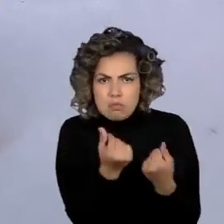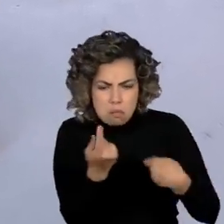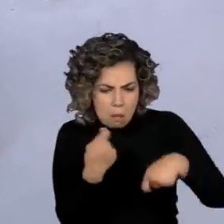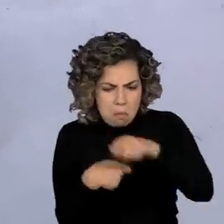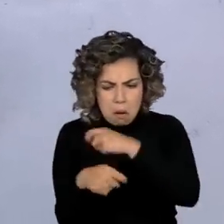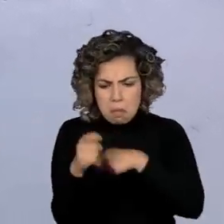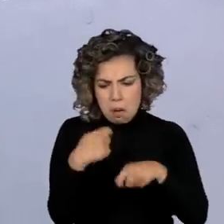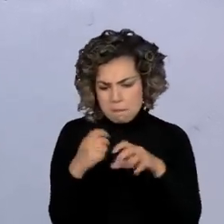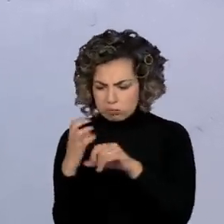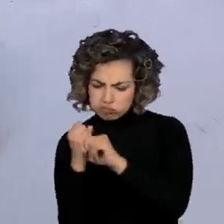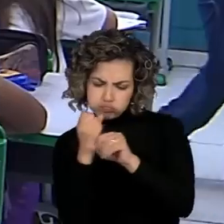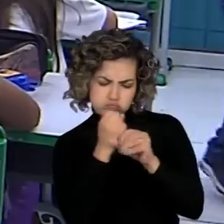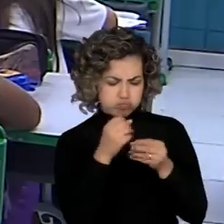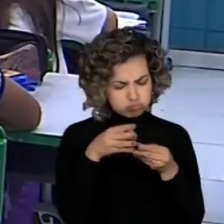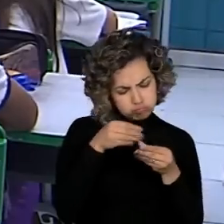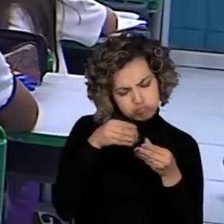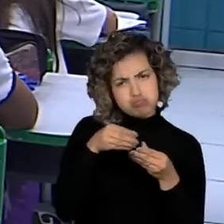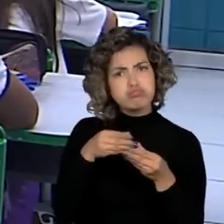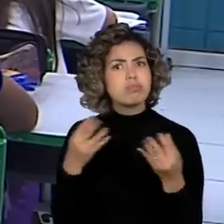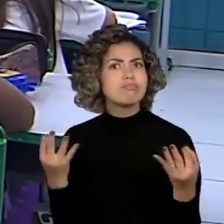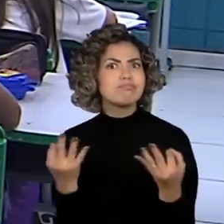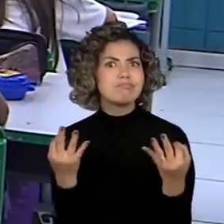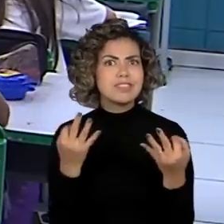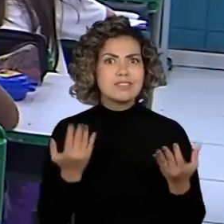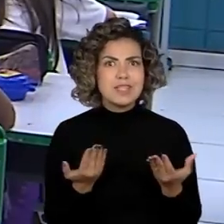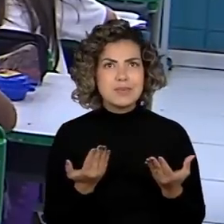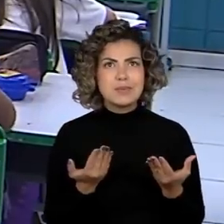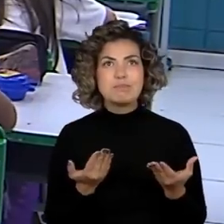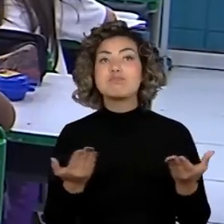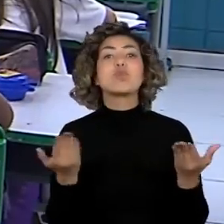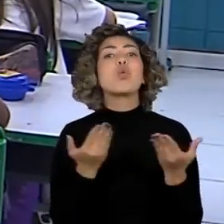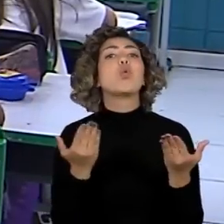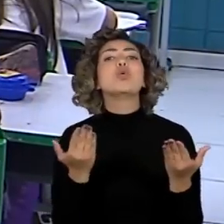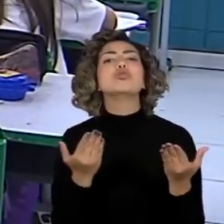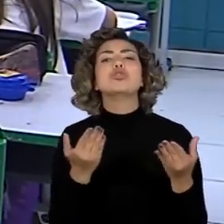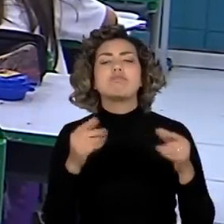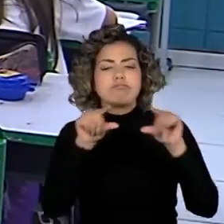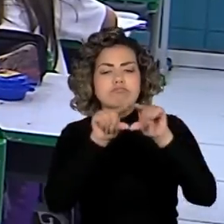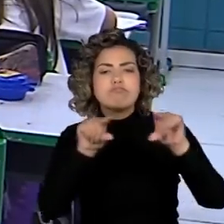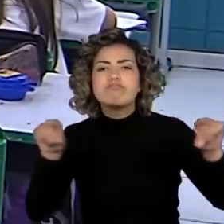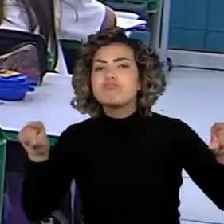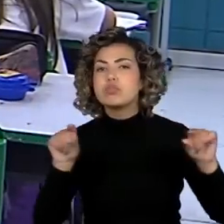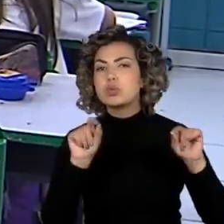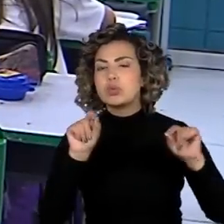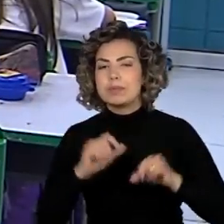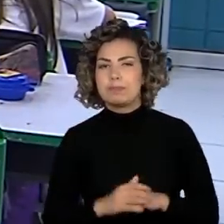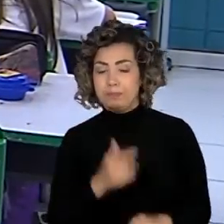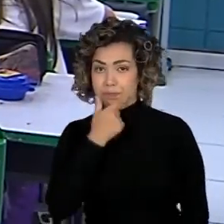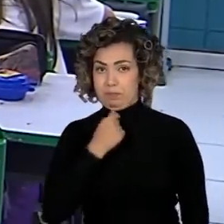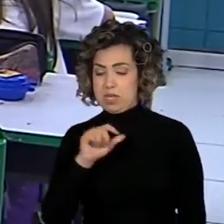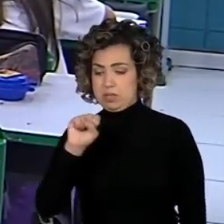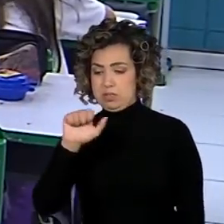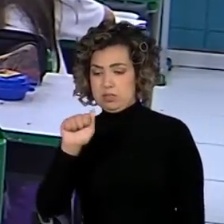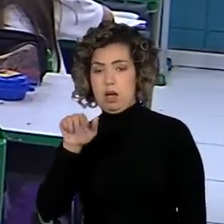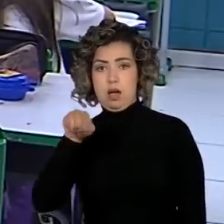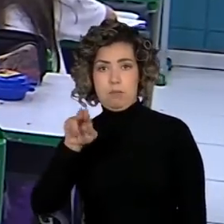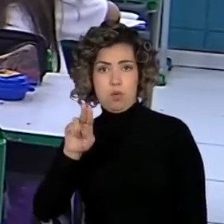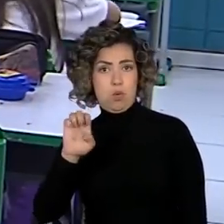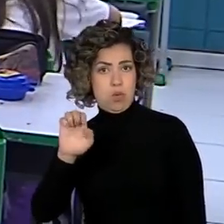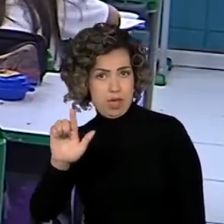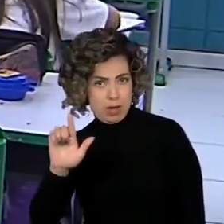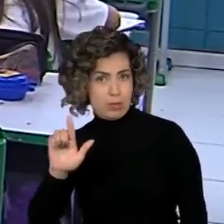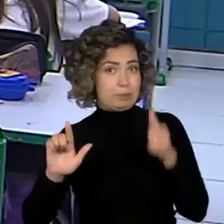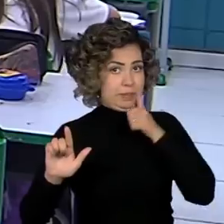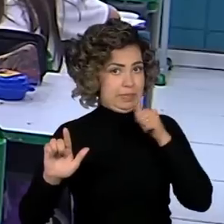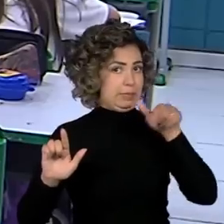financeira. Problema número dois, Samuel e a Pietra ficaram com R$ 32